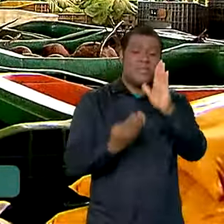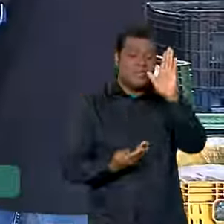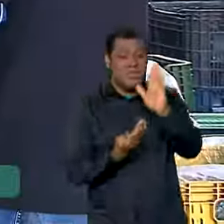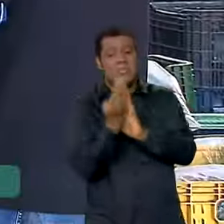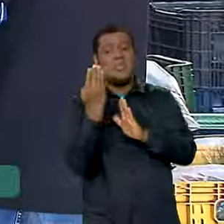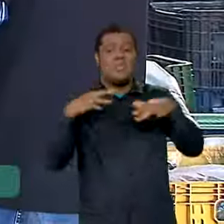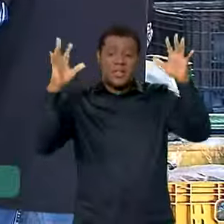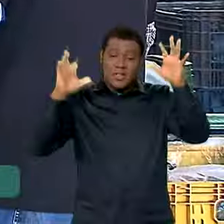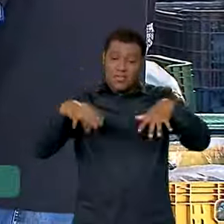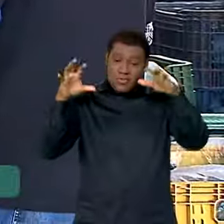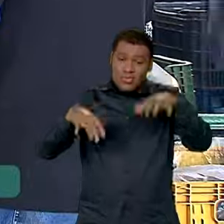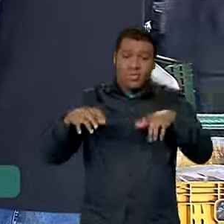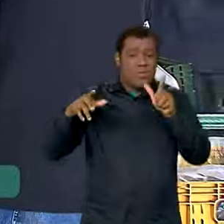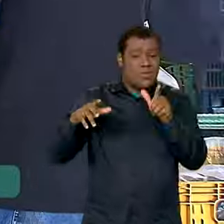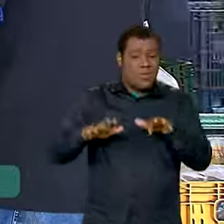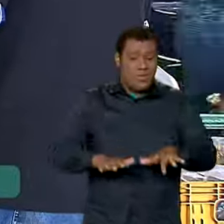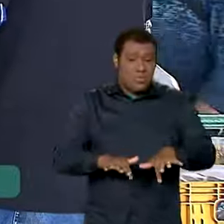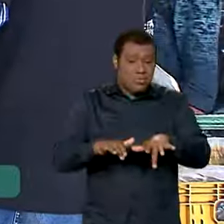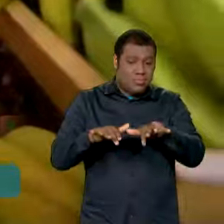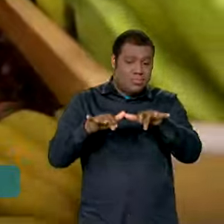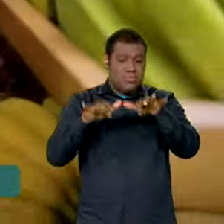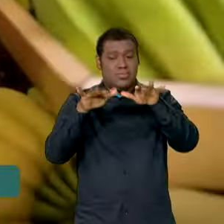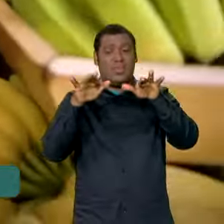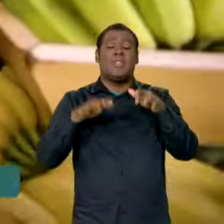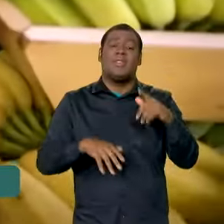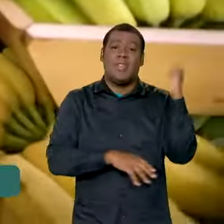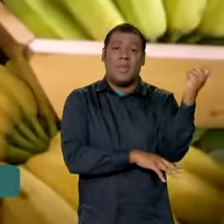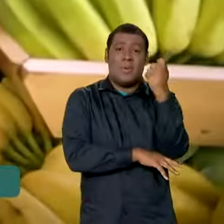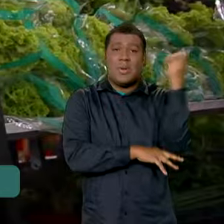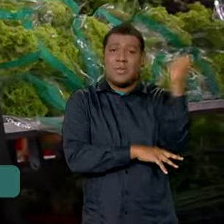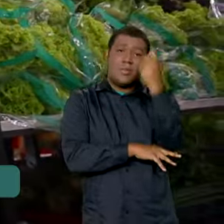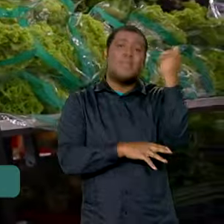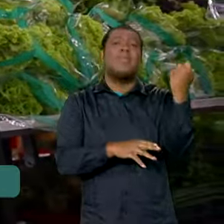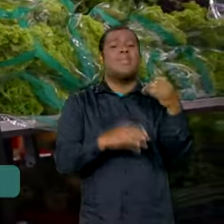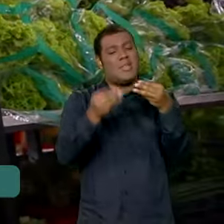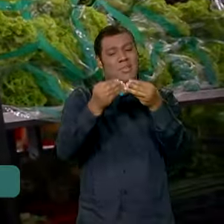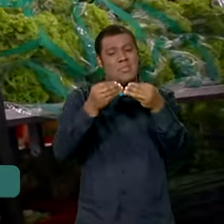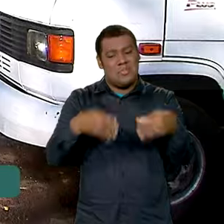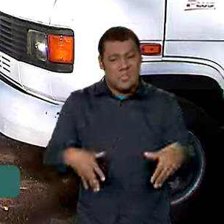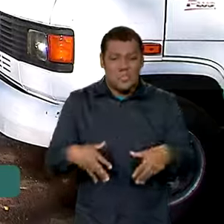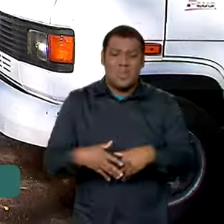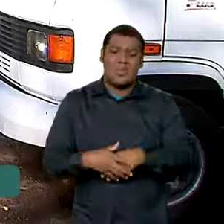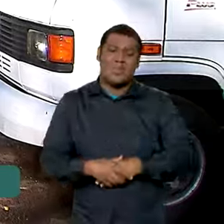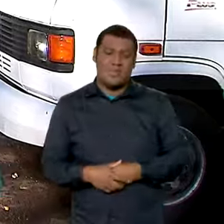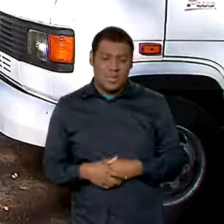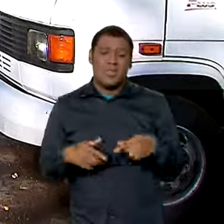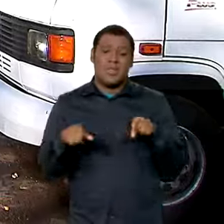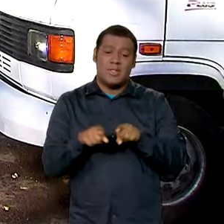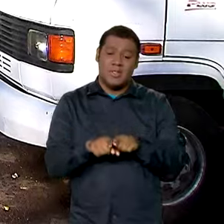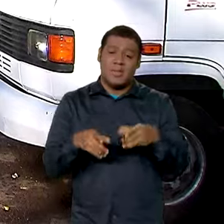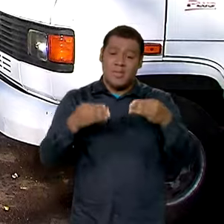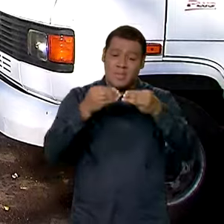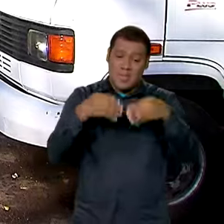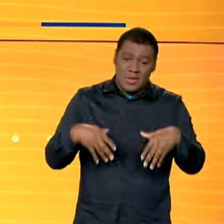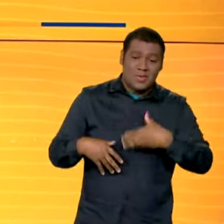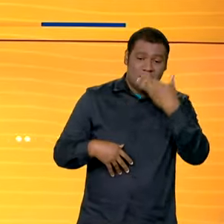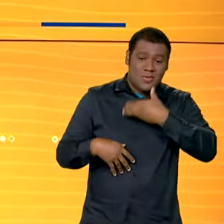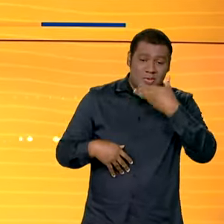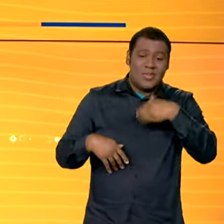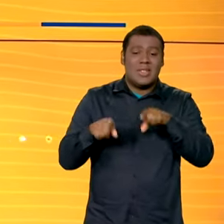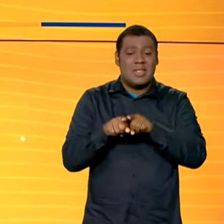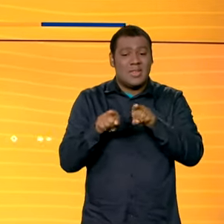Grande do Sul prejudicou não só a produção, como também a colheita e o transporte desses produtos.